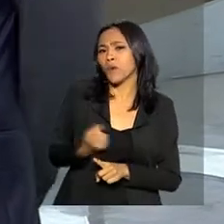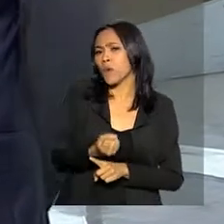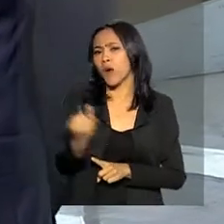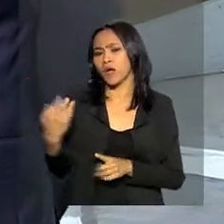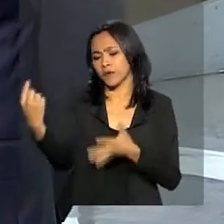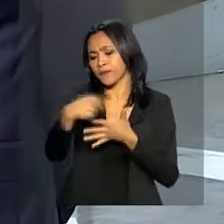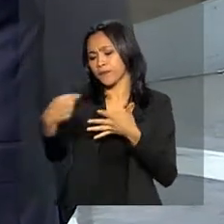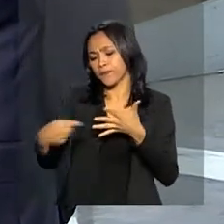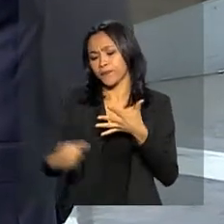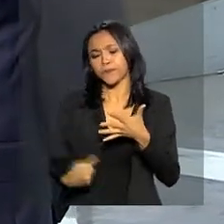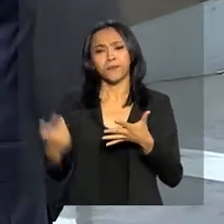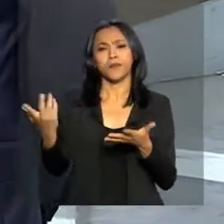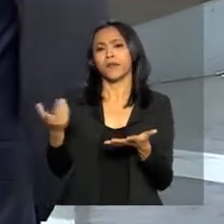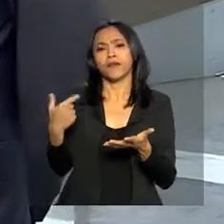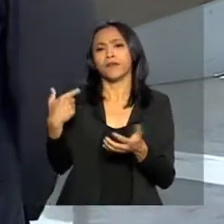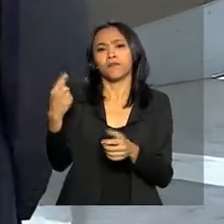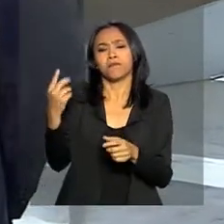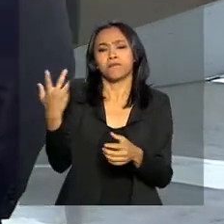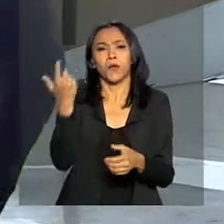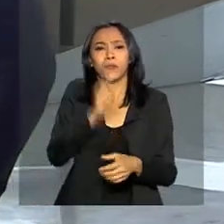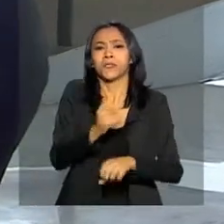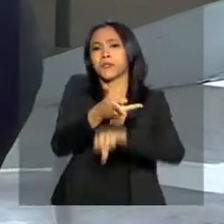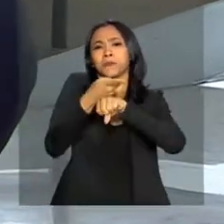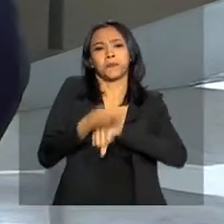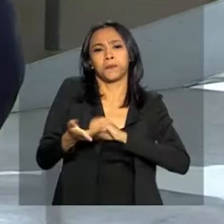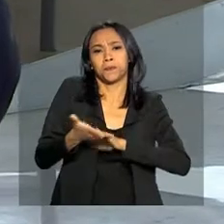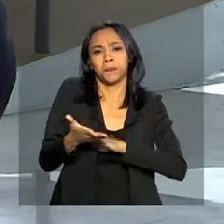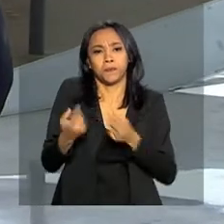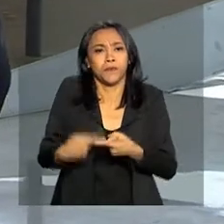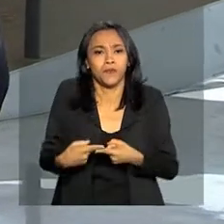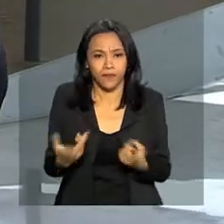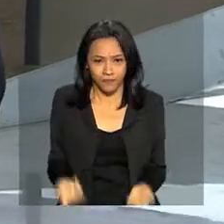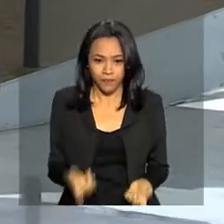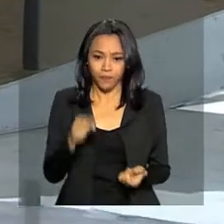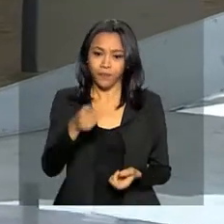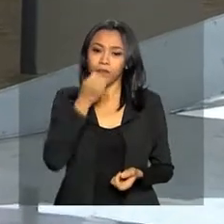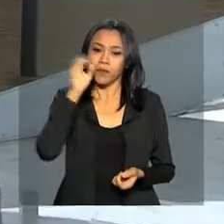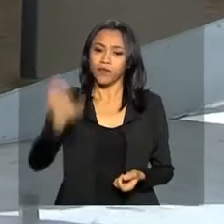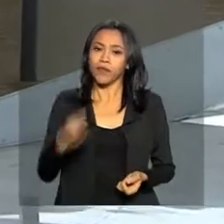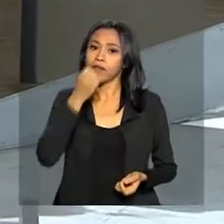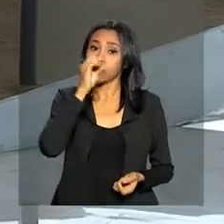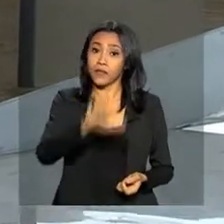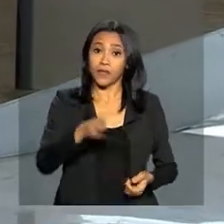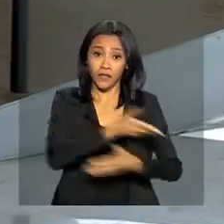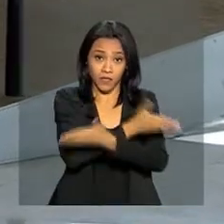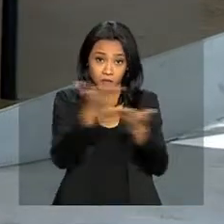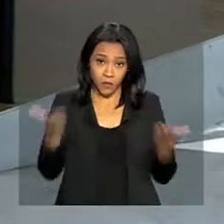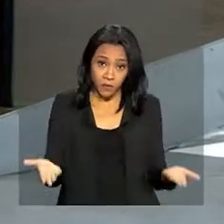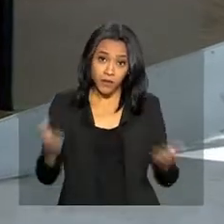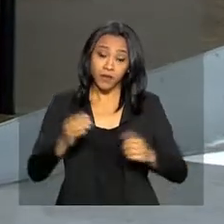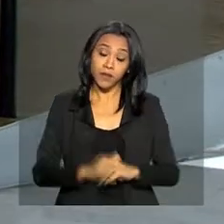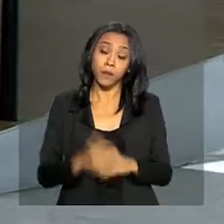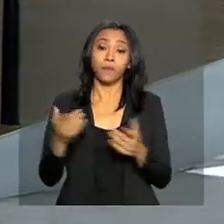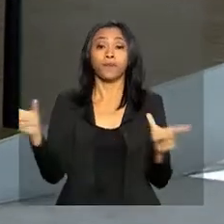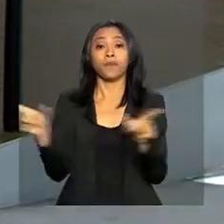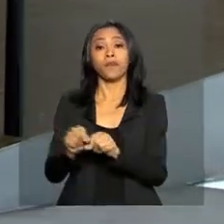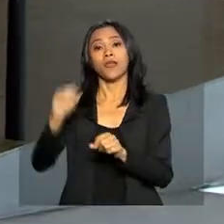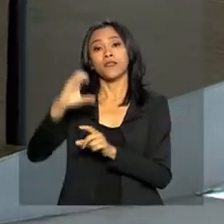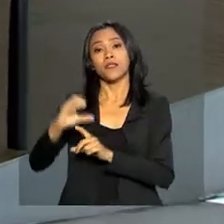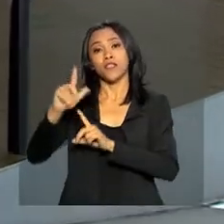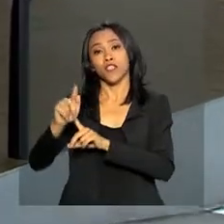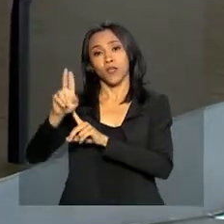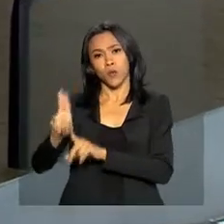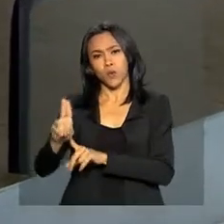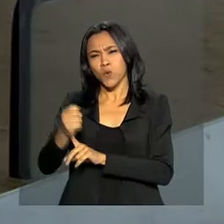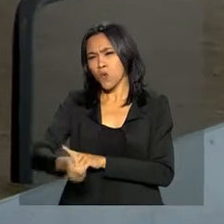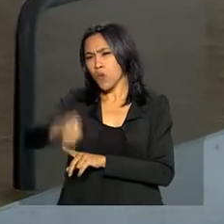Ministério está sendo reconhecido nessa premiação. Boa tarde. Boa tarde. Boa tarde, João. Boa tarde, Thaís. Boa tarde a todos. Olha, a CGU tem atuado há quase